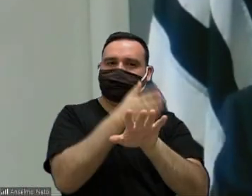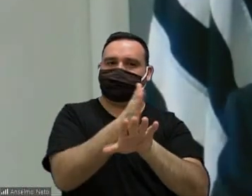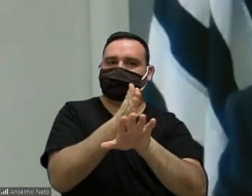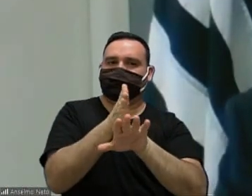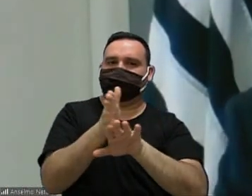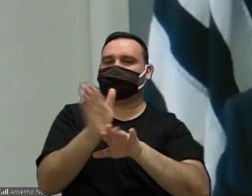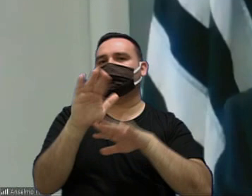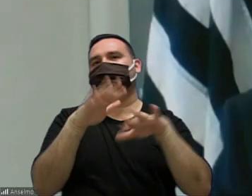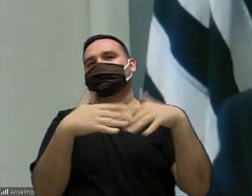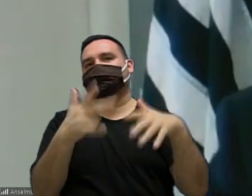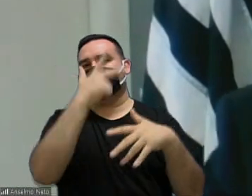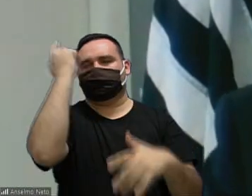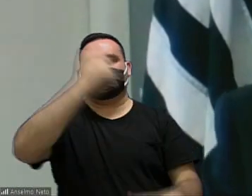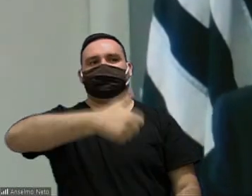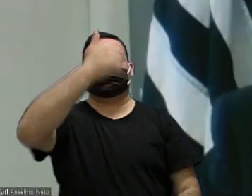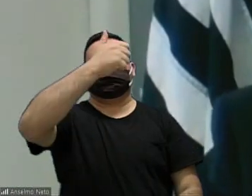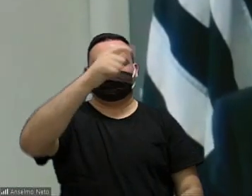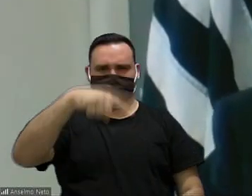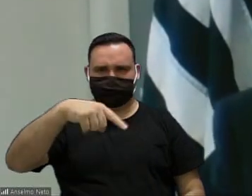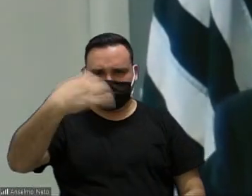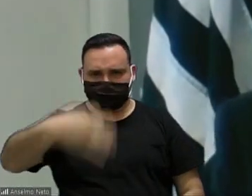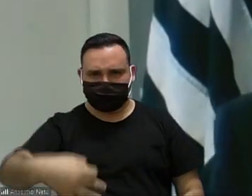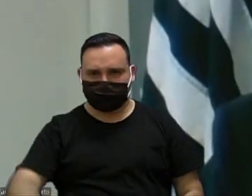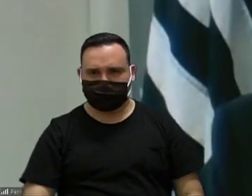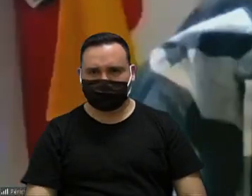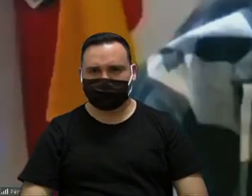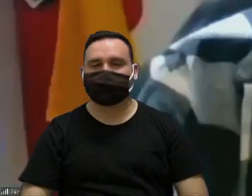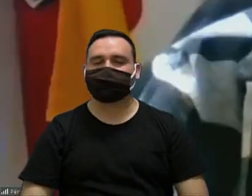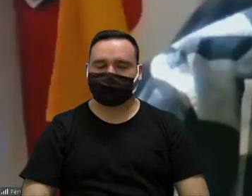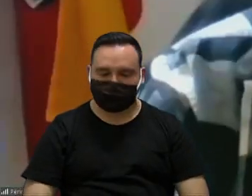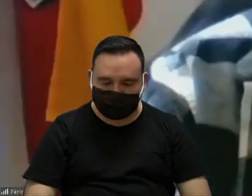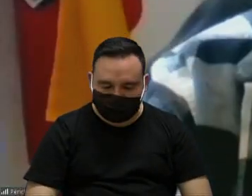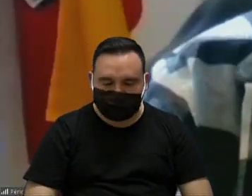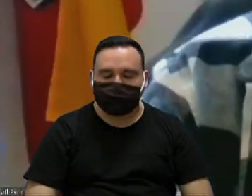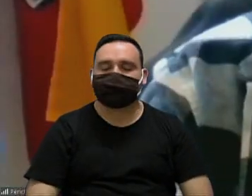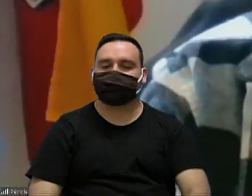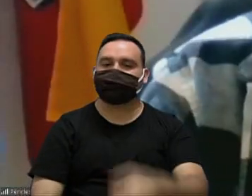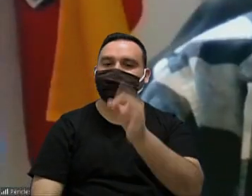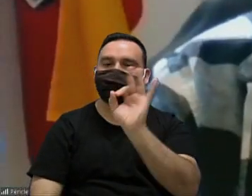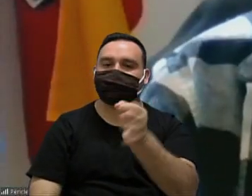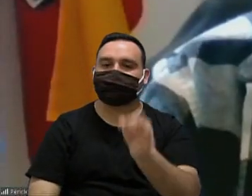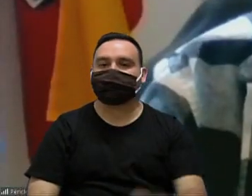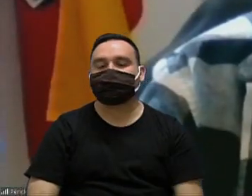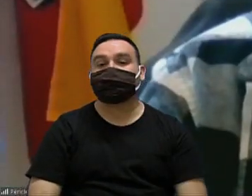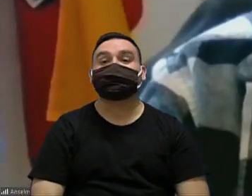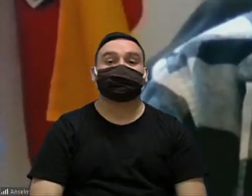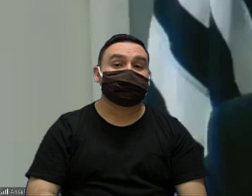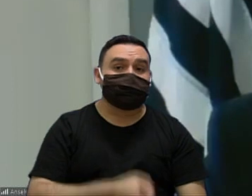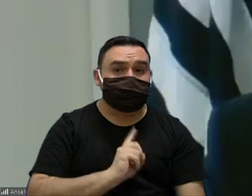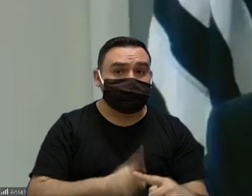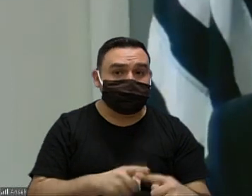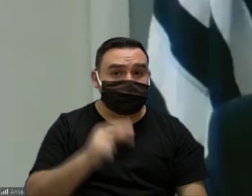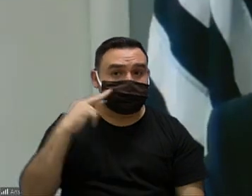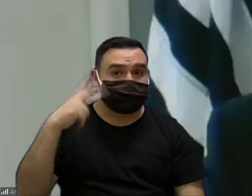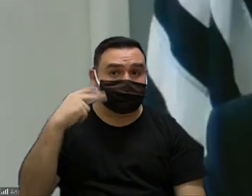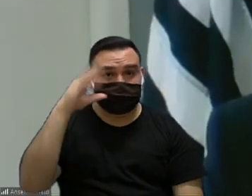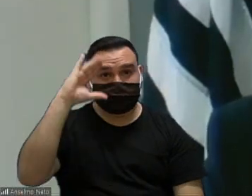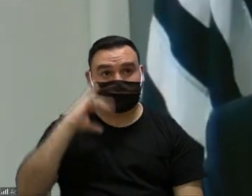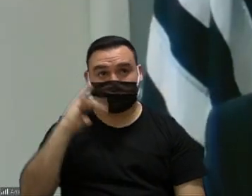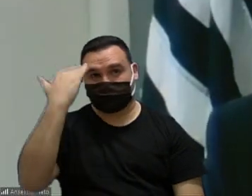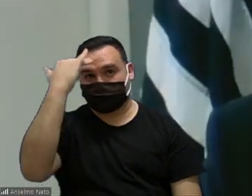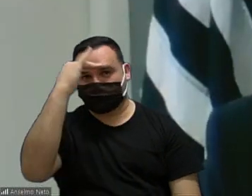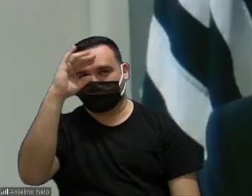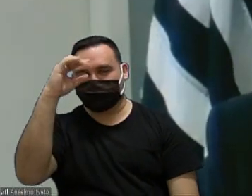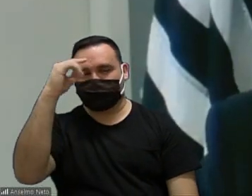PA antes das demais é isso que eu estou entendendo isso mesmo vereador é porque acho que a vereador Ariada teve um outro